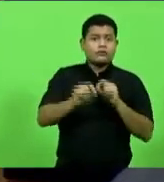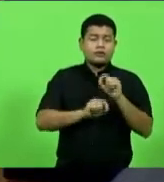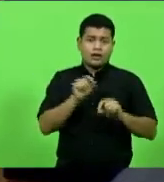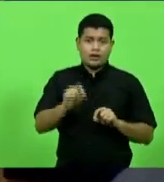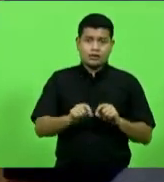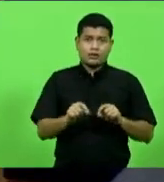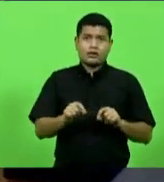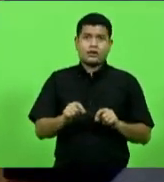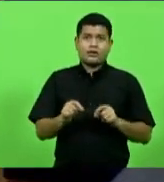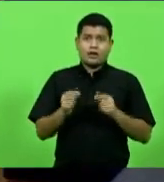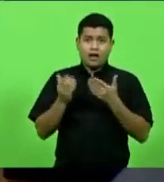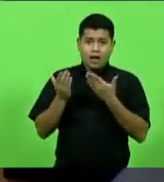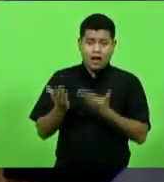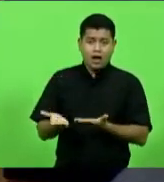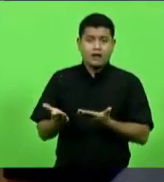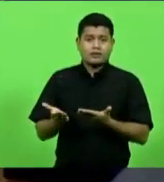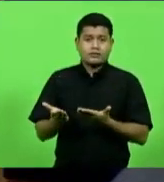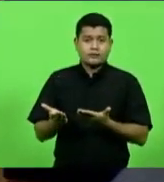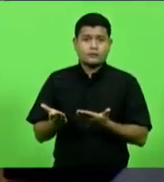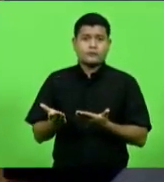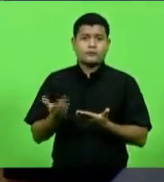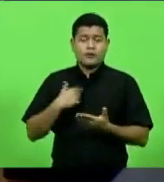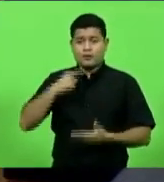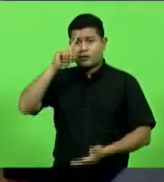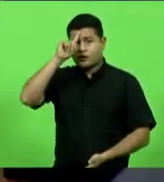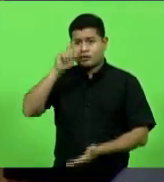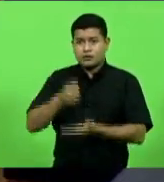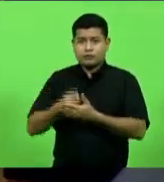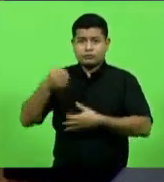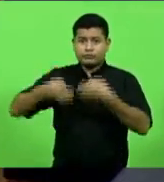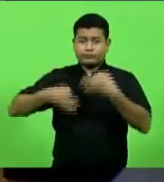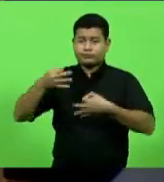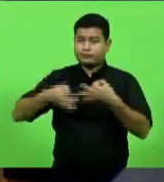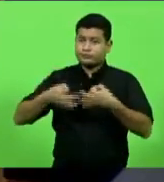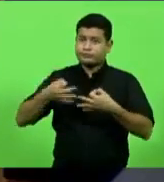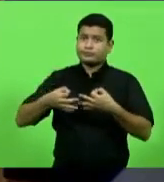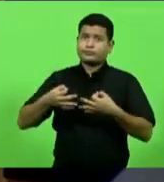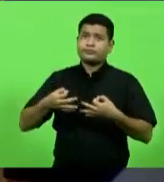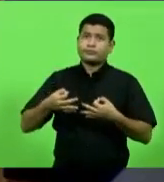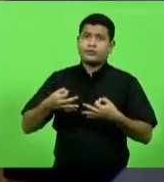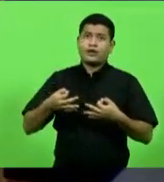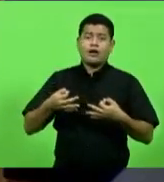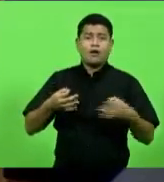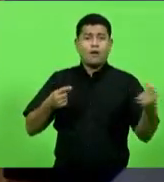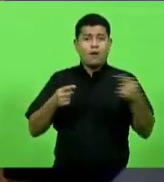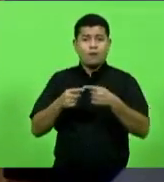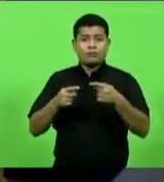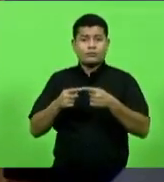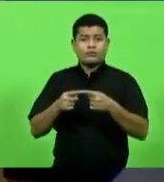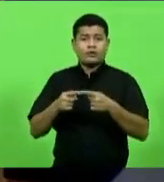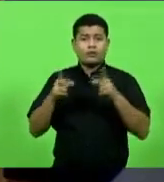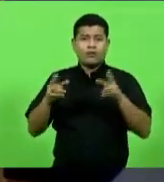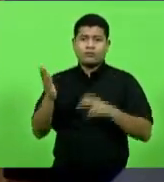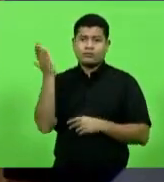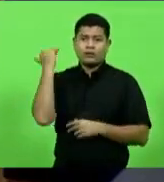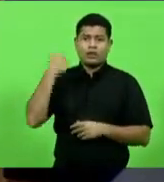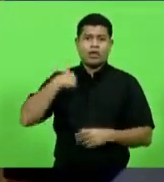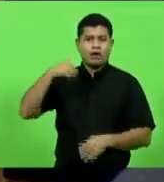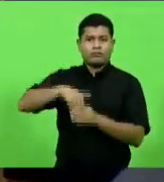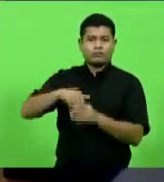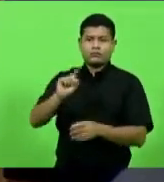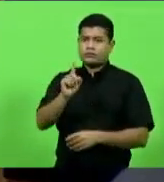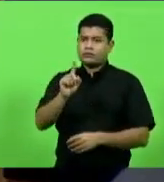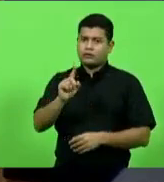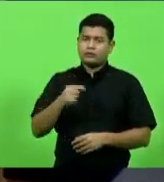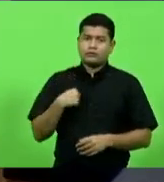idêntica disposição a eventuais decisões judiciais decorrentes dos mesmos fatos, eu não votei nisso, pode ter